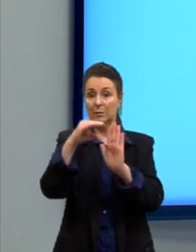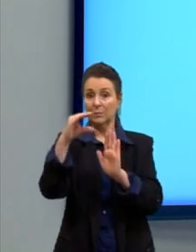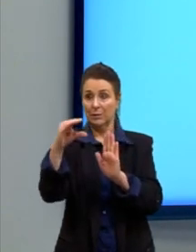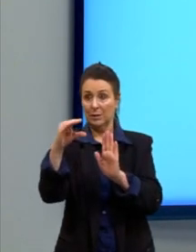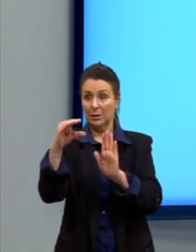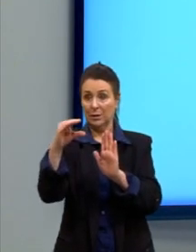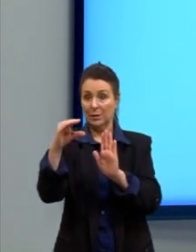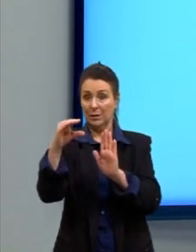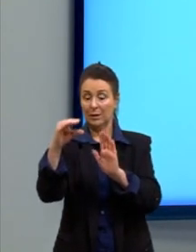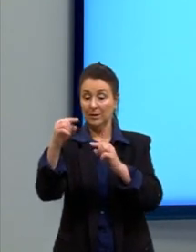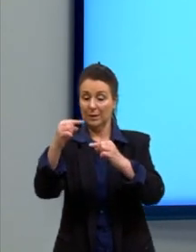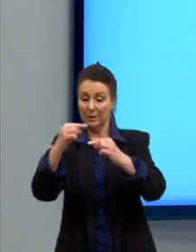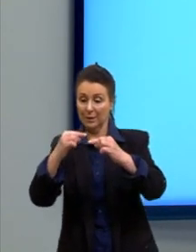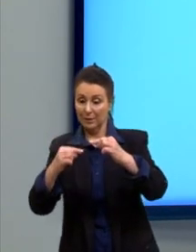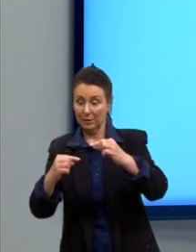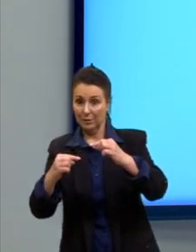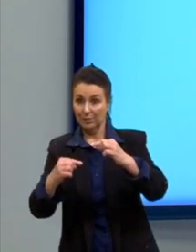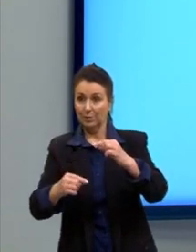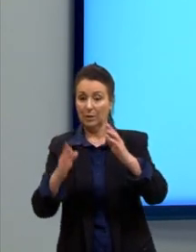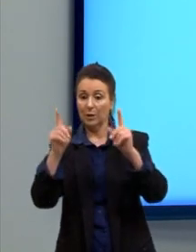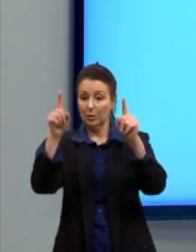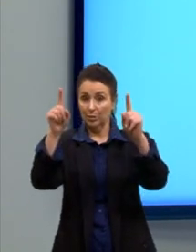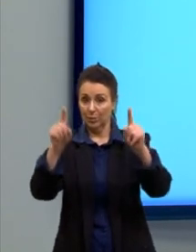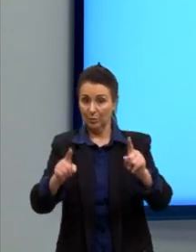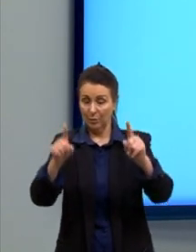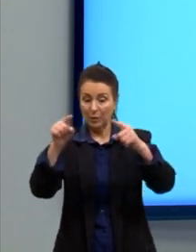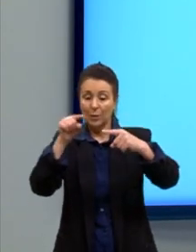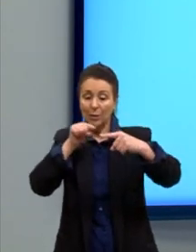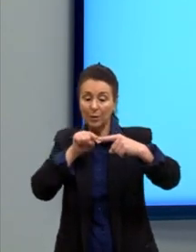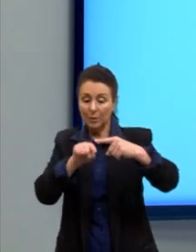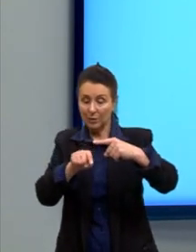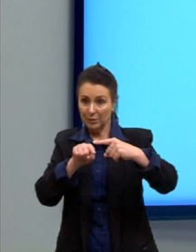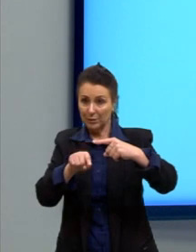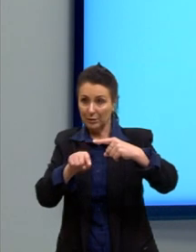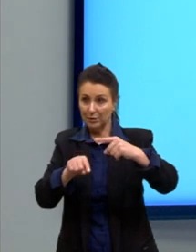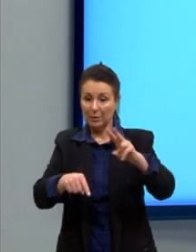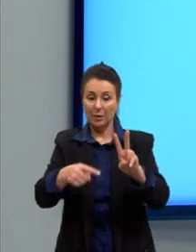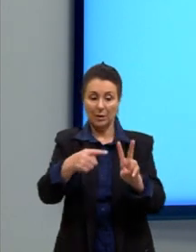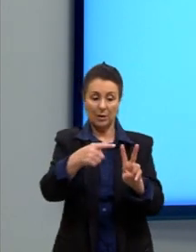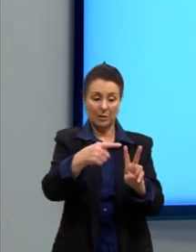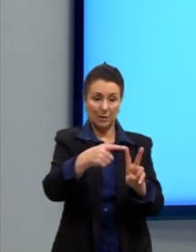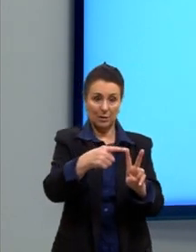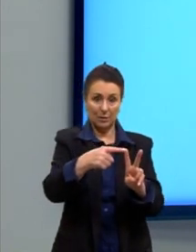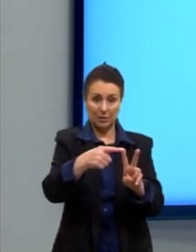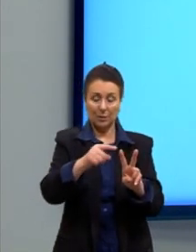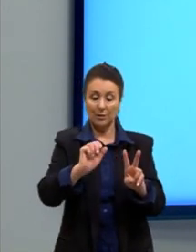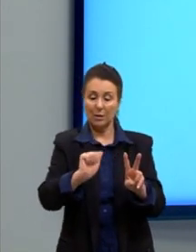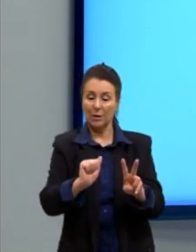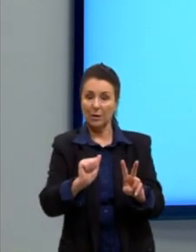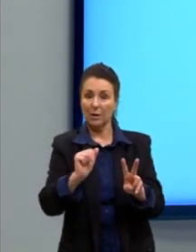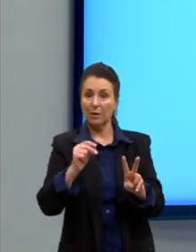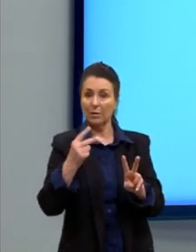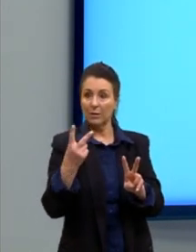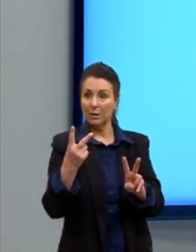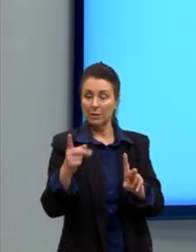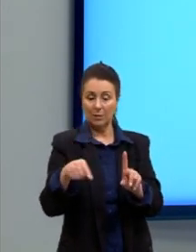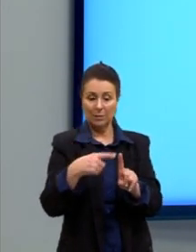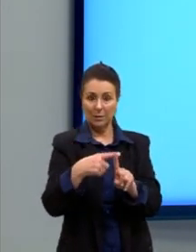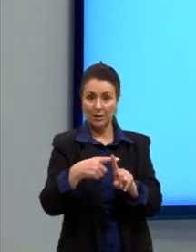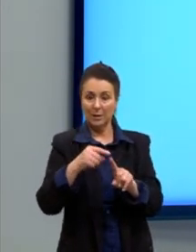entre módulo, e o denominador permanece o mesmo, a raiz quadrada de A² mais